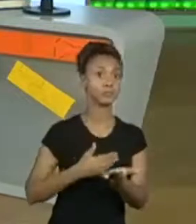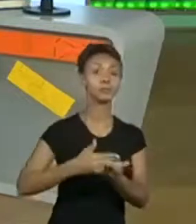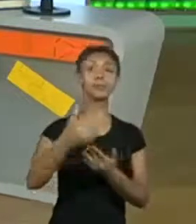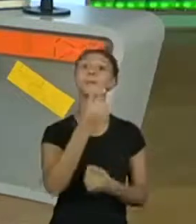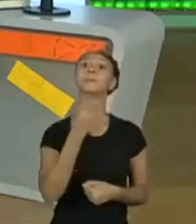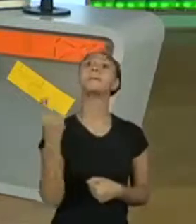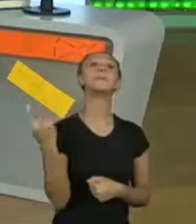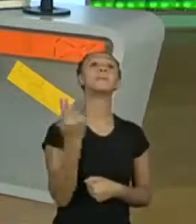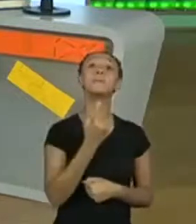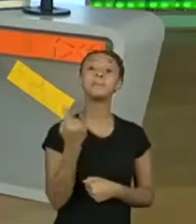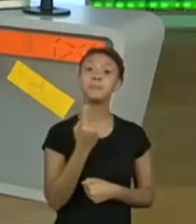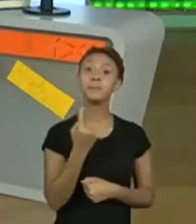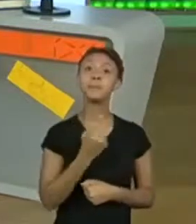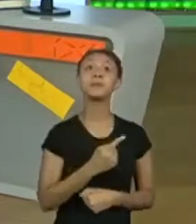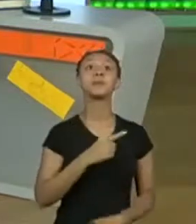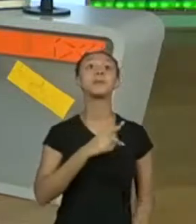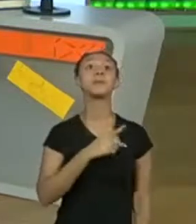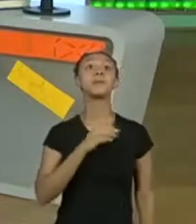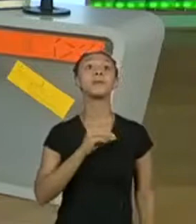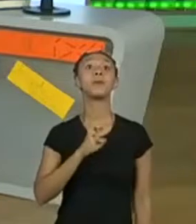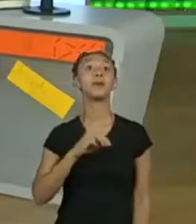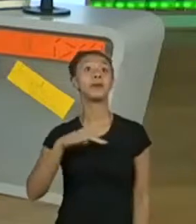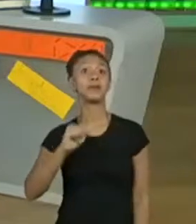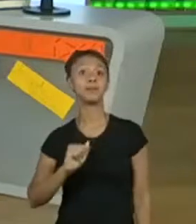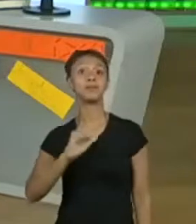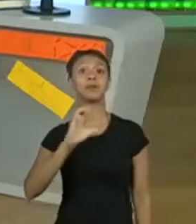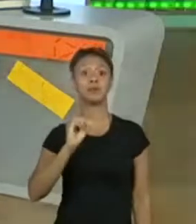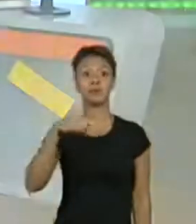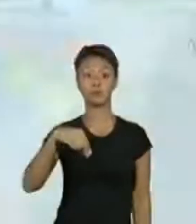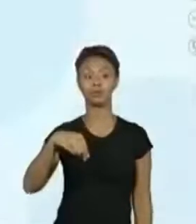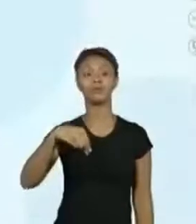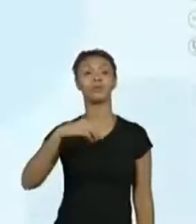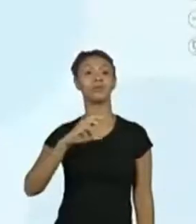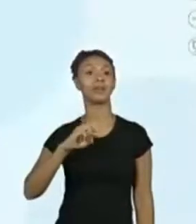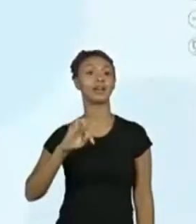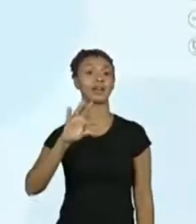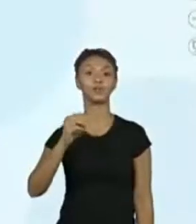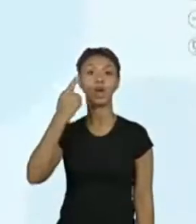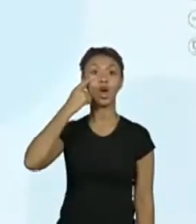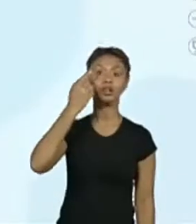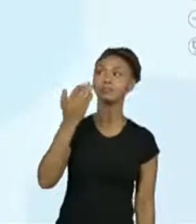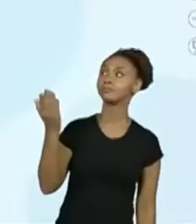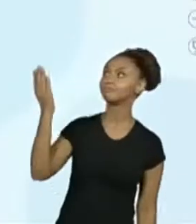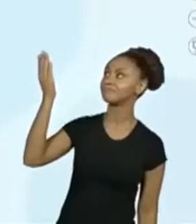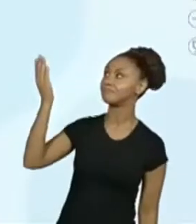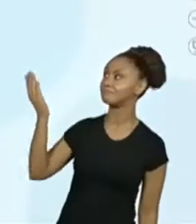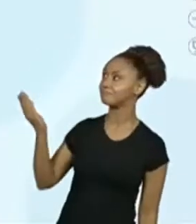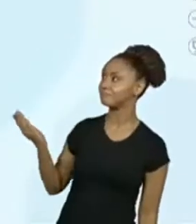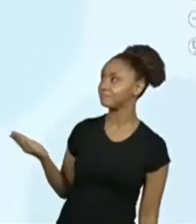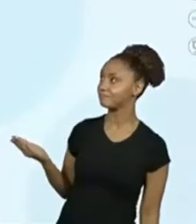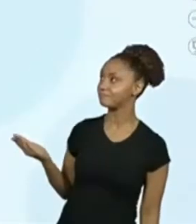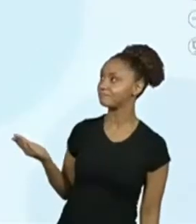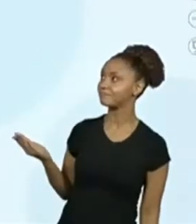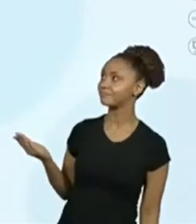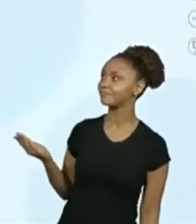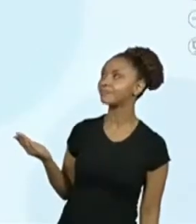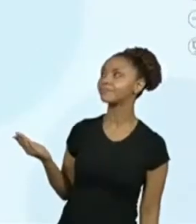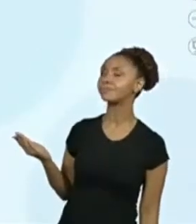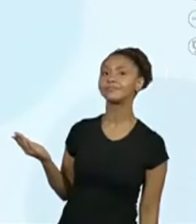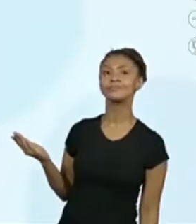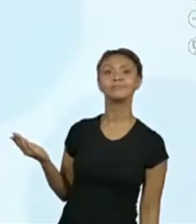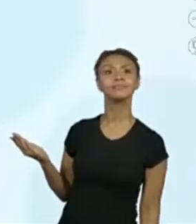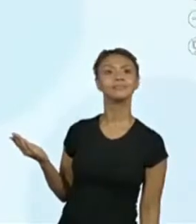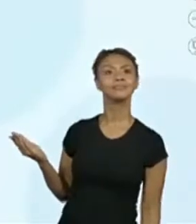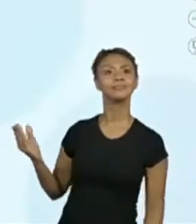primeiro poema concreto. Dá uma olhada no meu